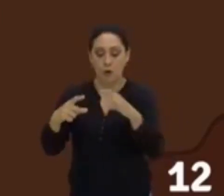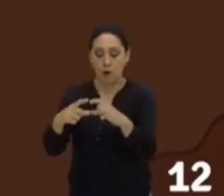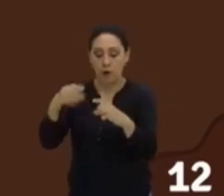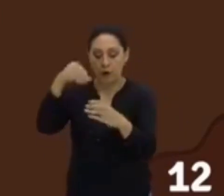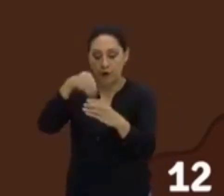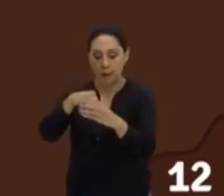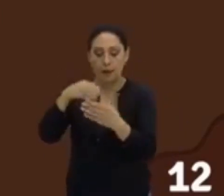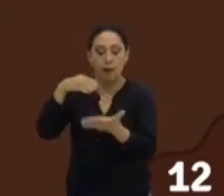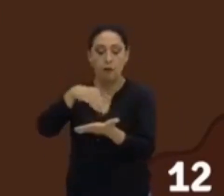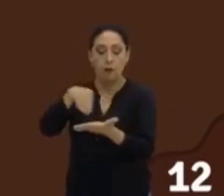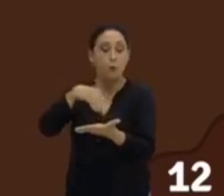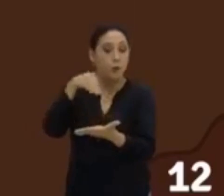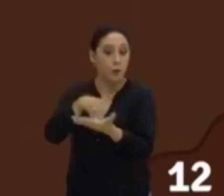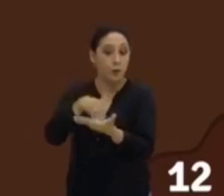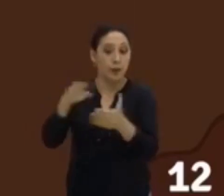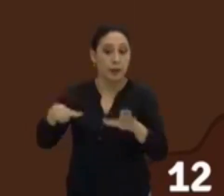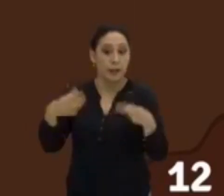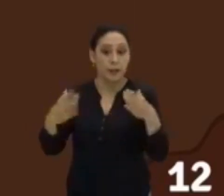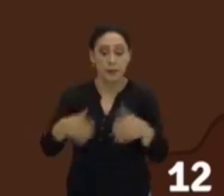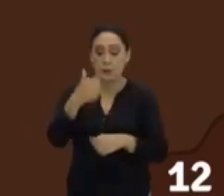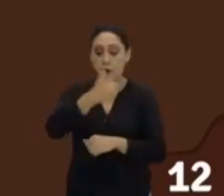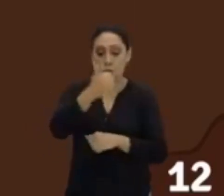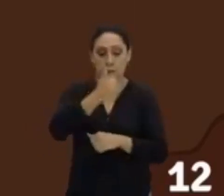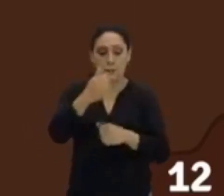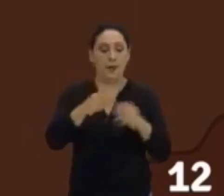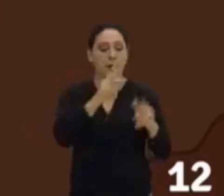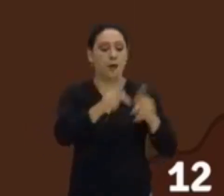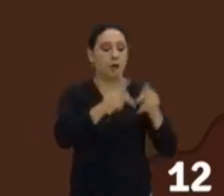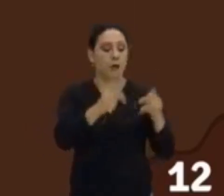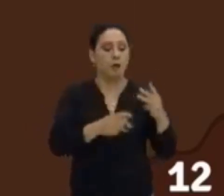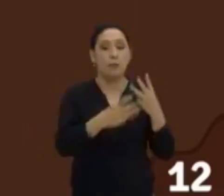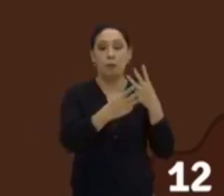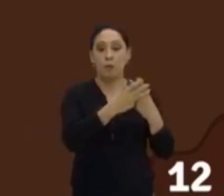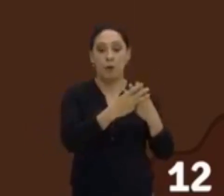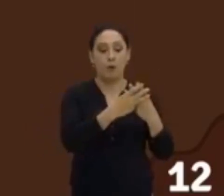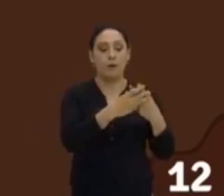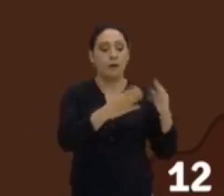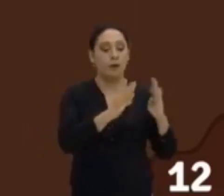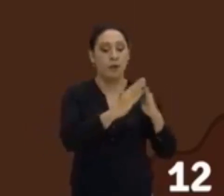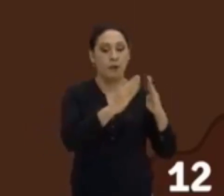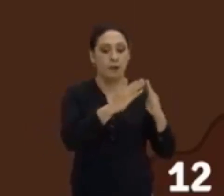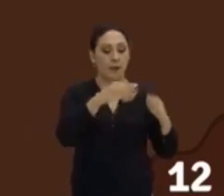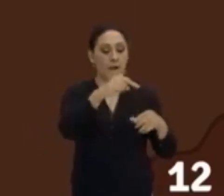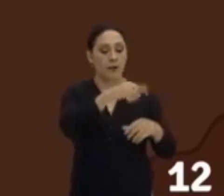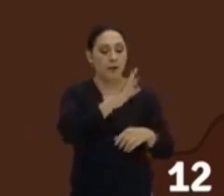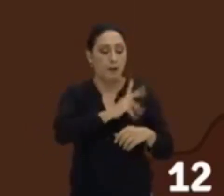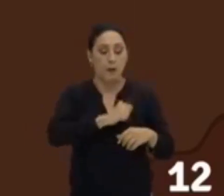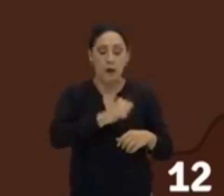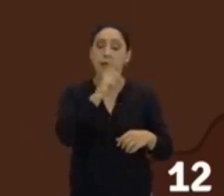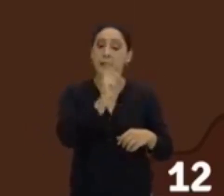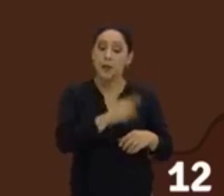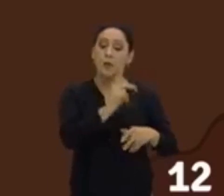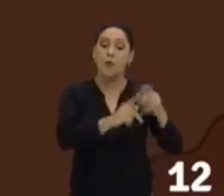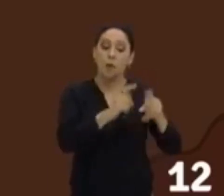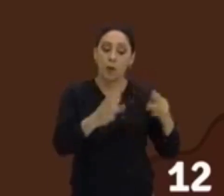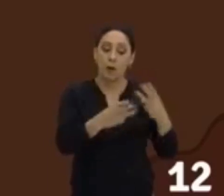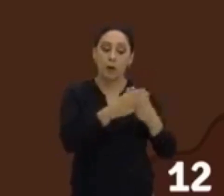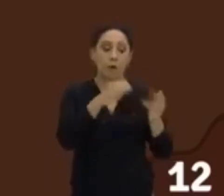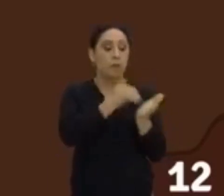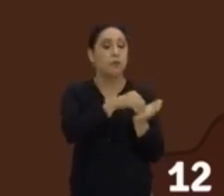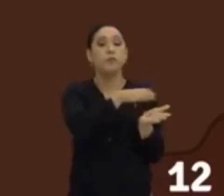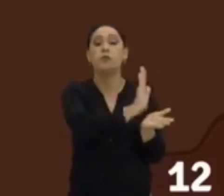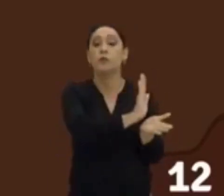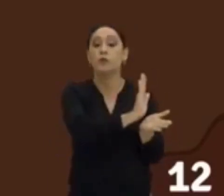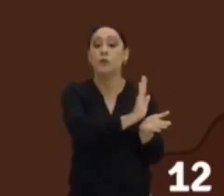dentro do Oriente Médio. Então, os primeiros a habitarem o território da Palestina foram os judeus, que acabaram sendo